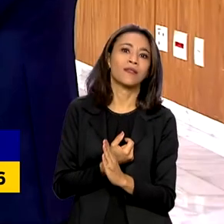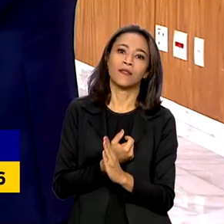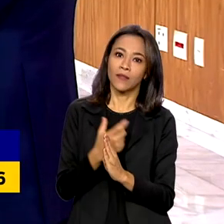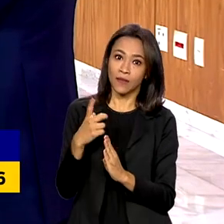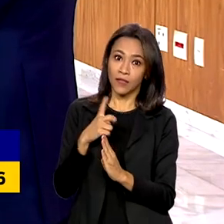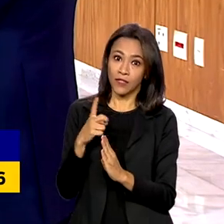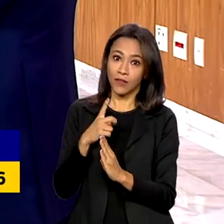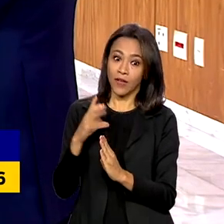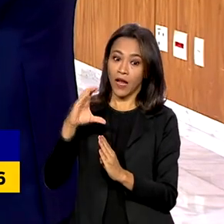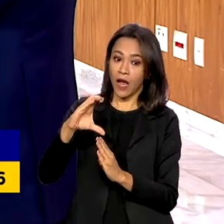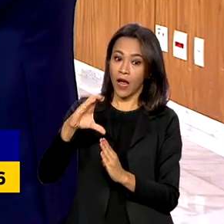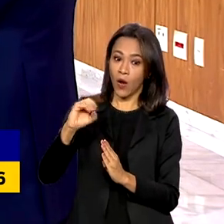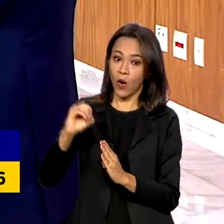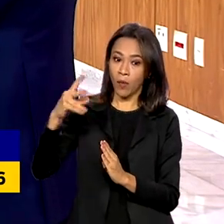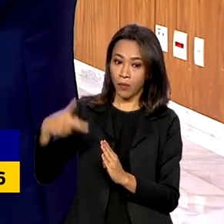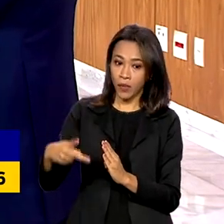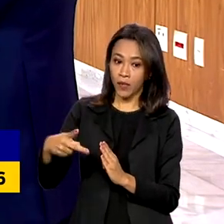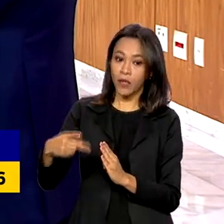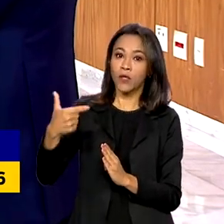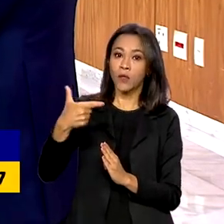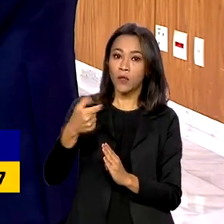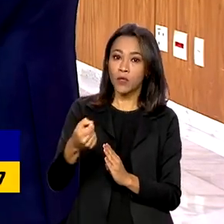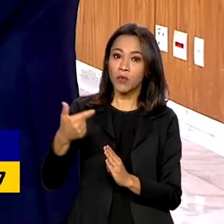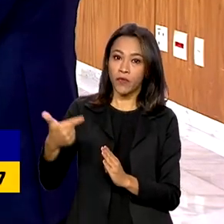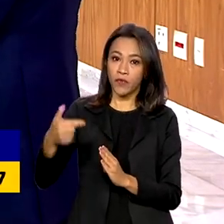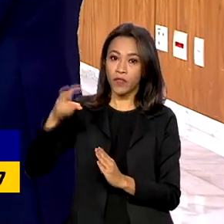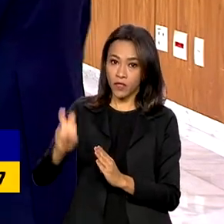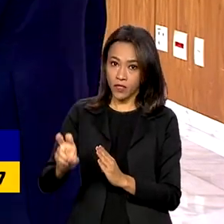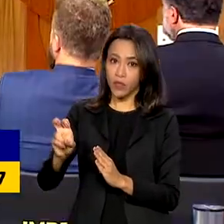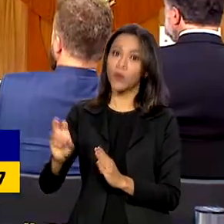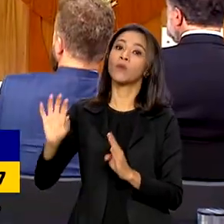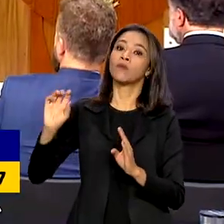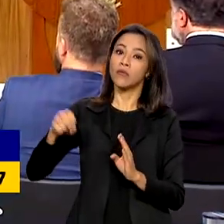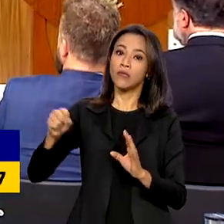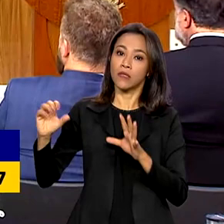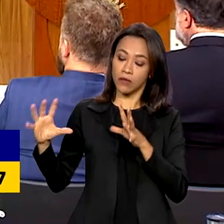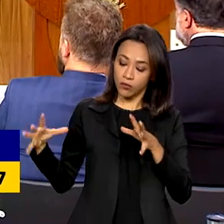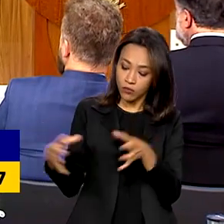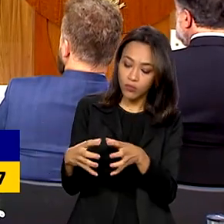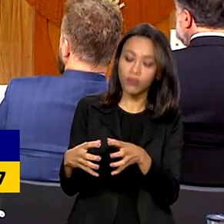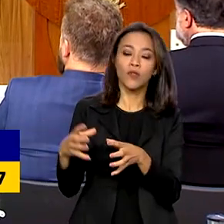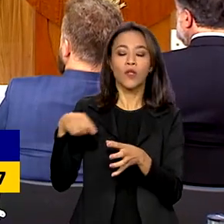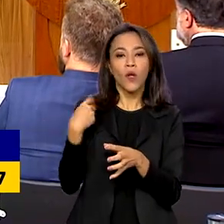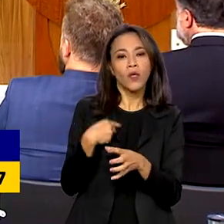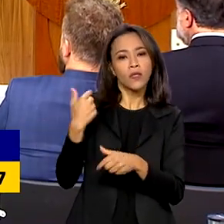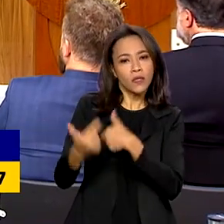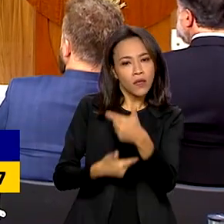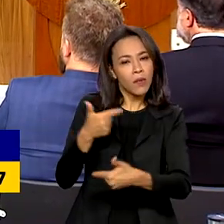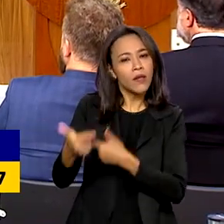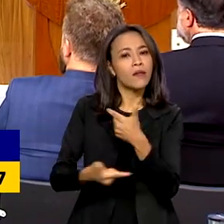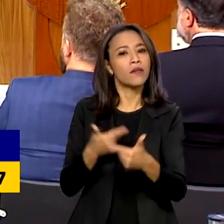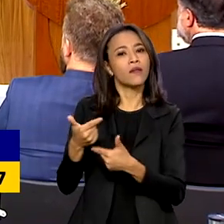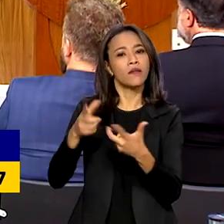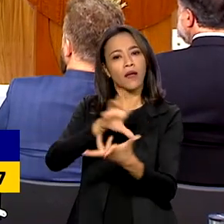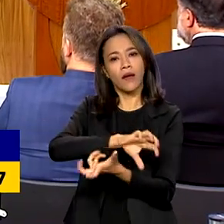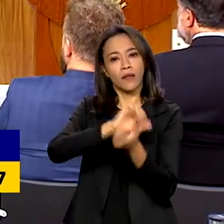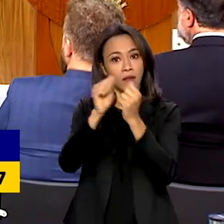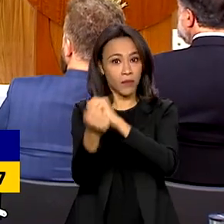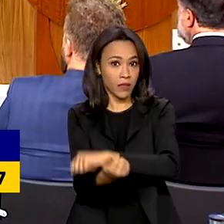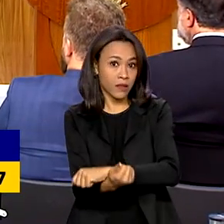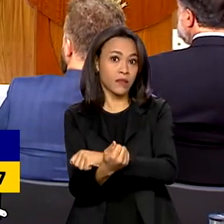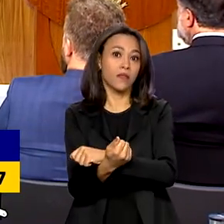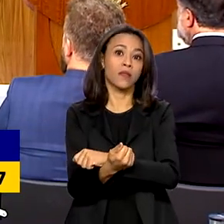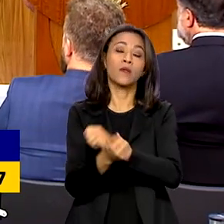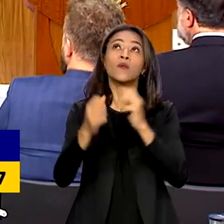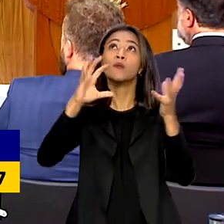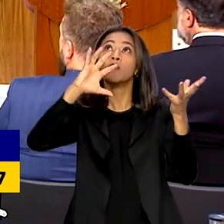COP de 2025. Sim, nós trabalhamos na mitigação climática, na adaptação climática.